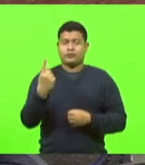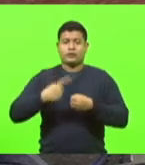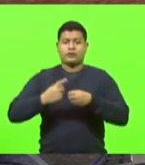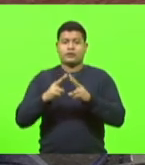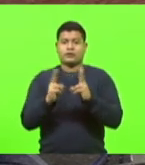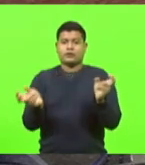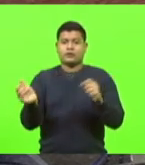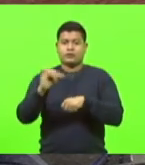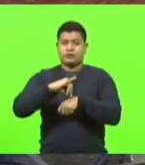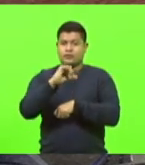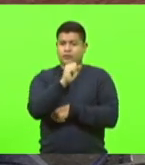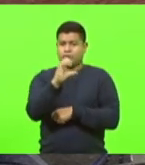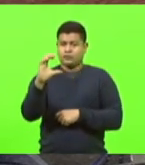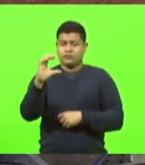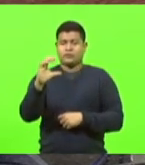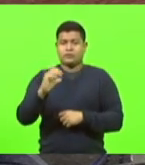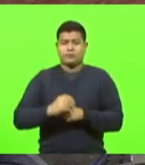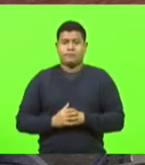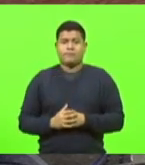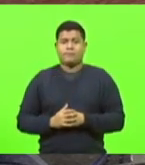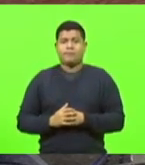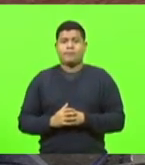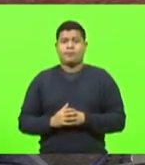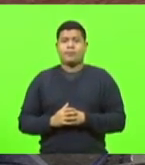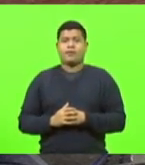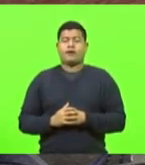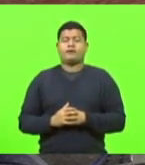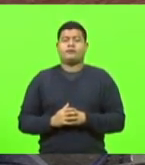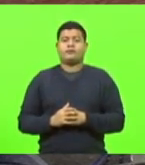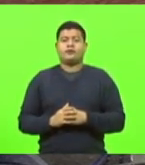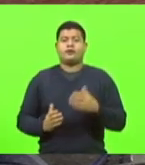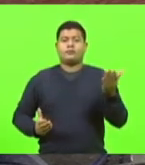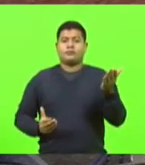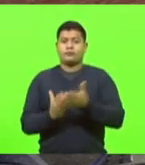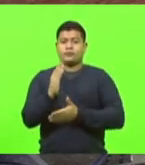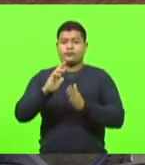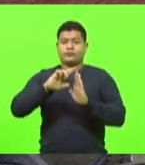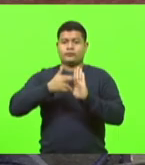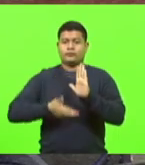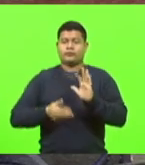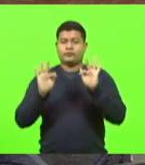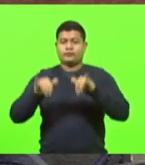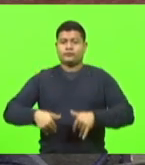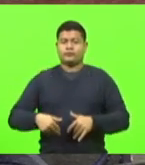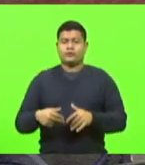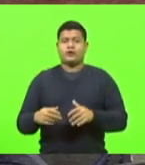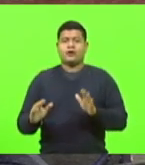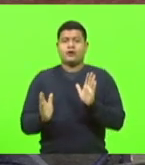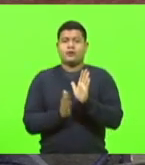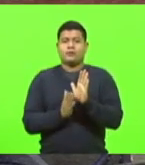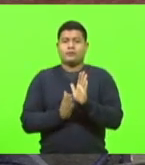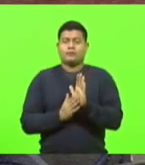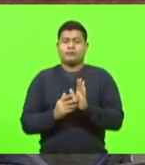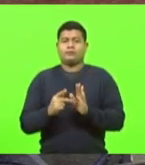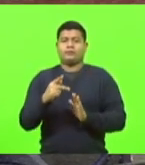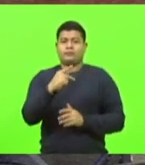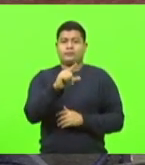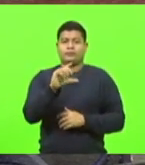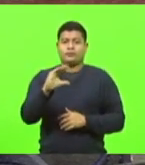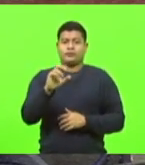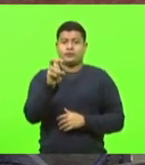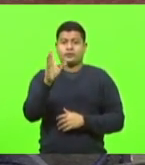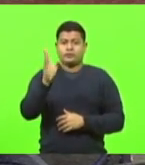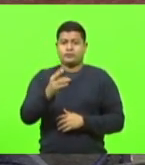do Estado de Santa Catarina, foram aprovadas as redações finais aradas à proposta de emenda à Constituição, número 5, 2021,